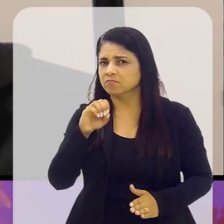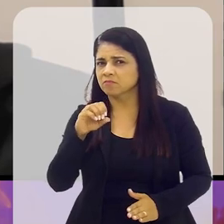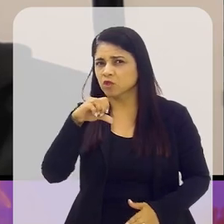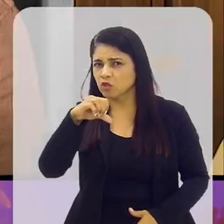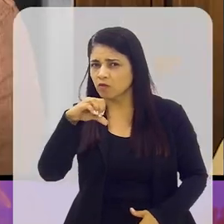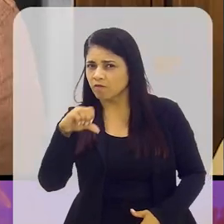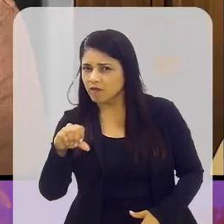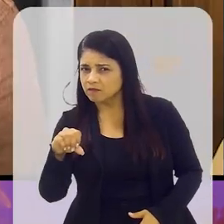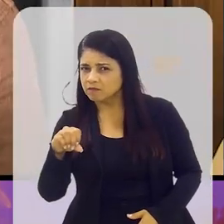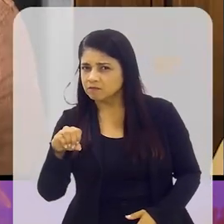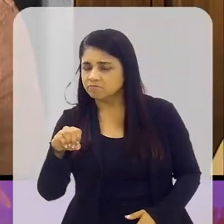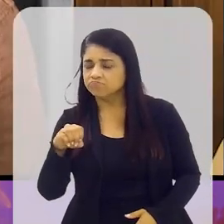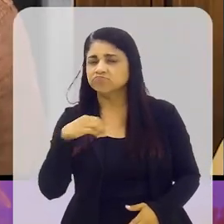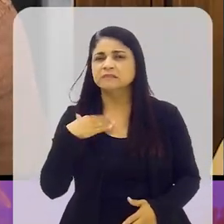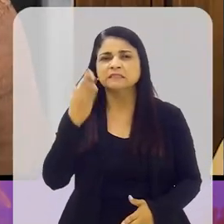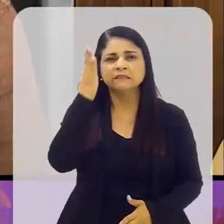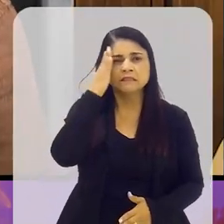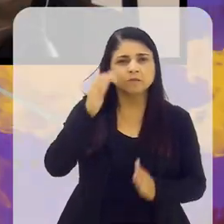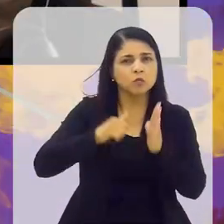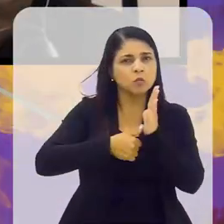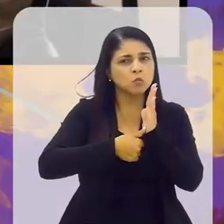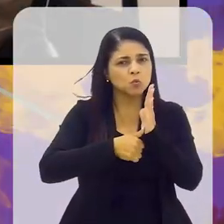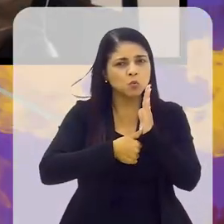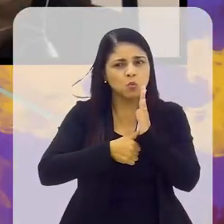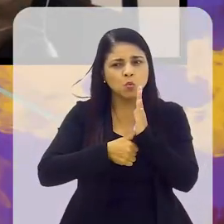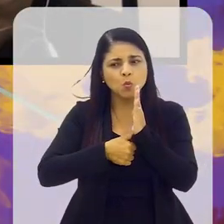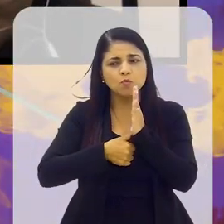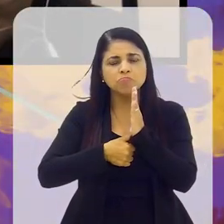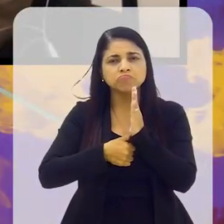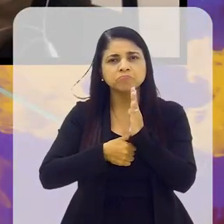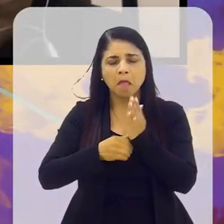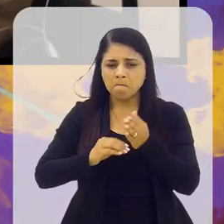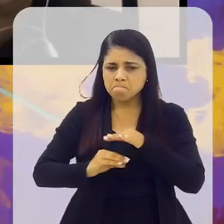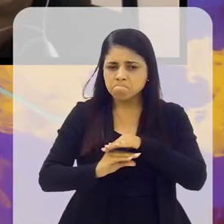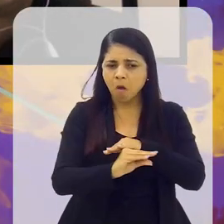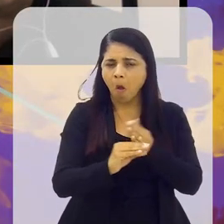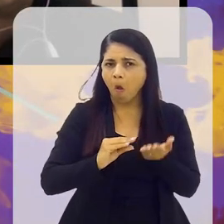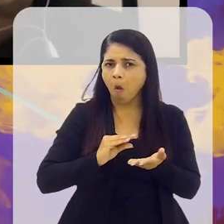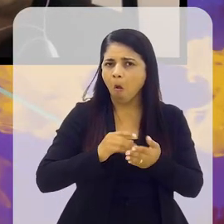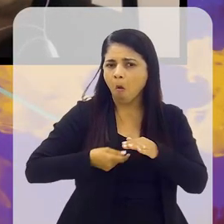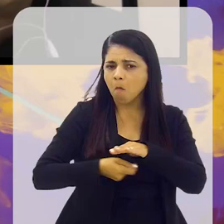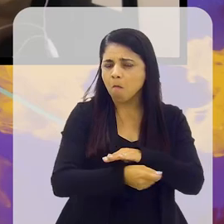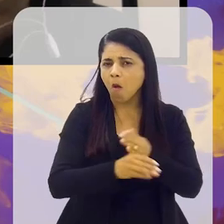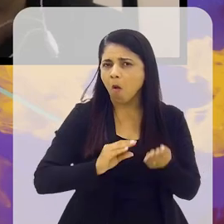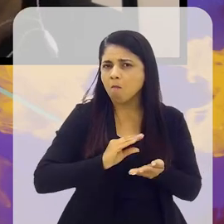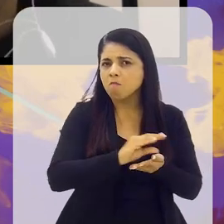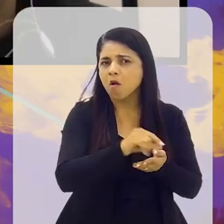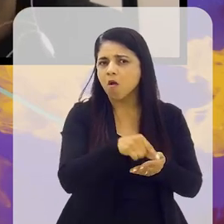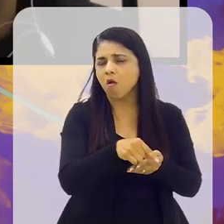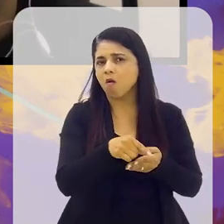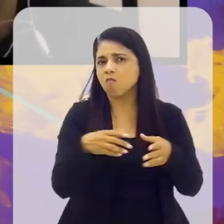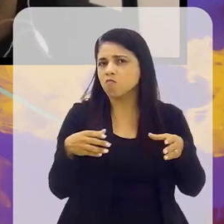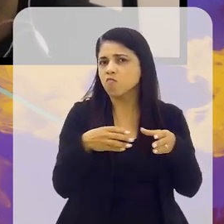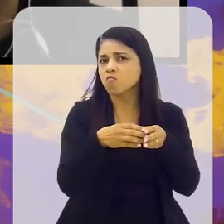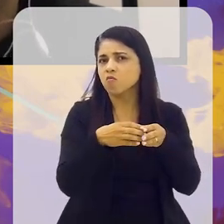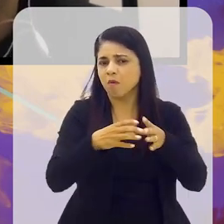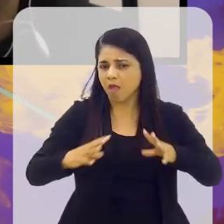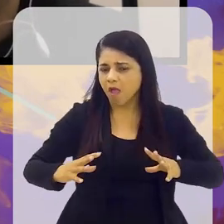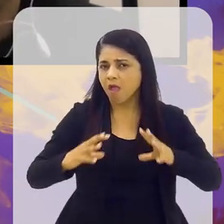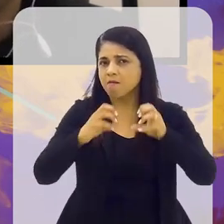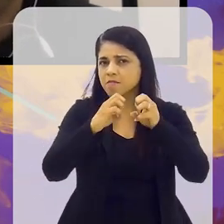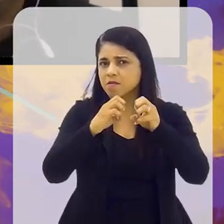a gente sempre soube que os clubes, os dirigentes, bancavam essas caravanas, né? E aí, no caso, as brigas